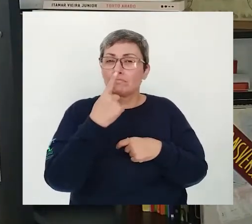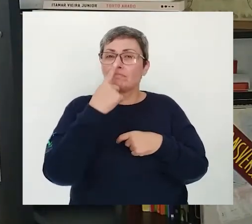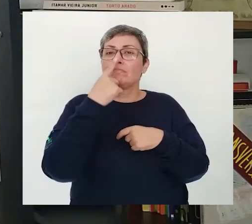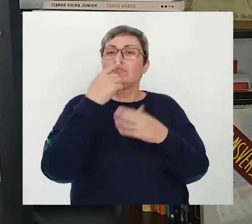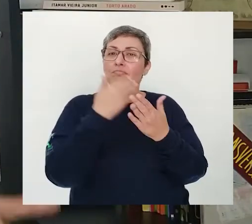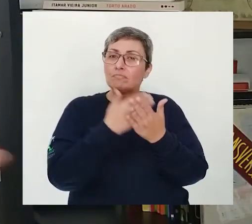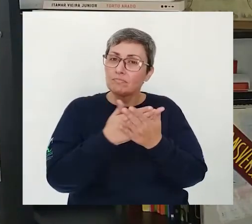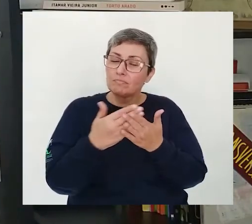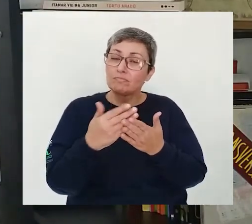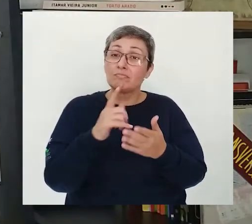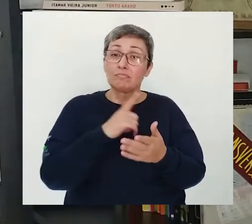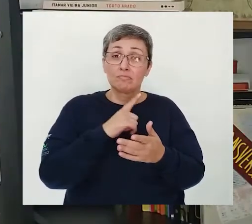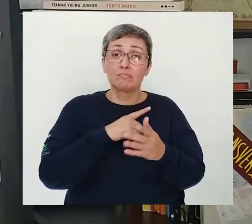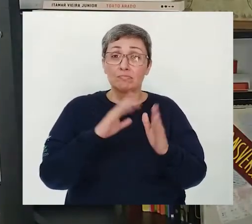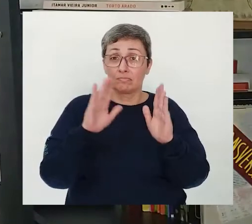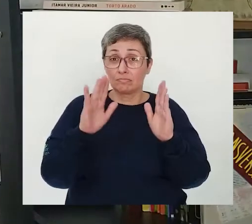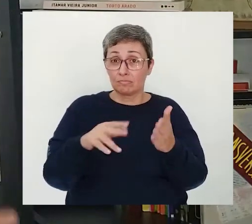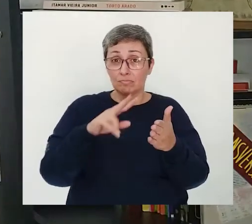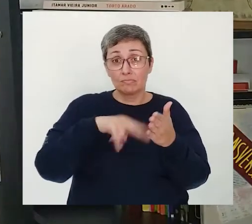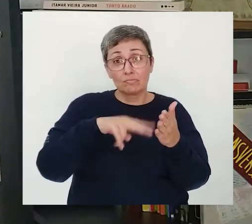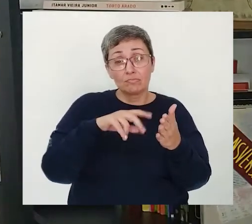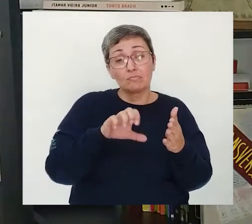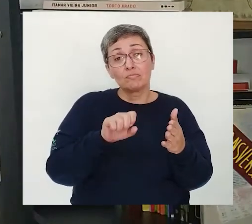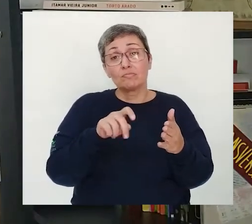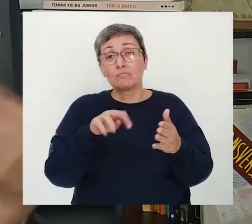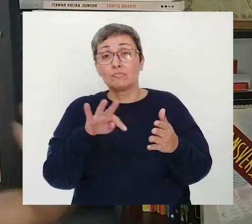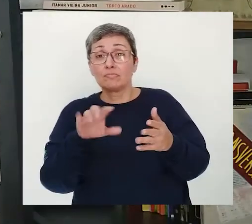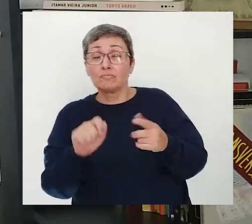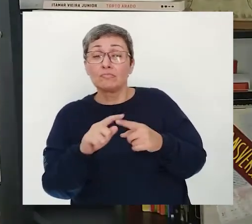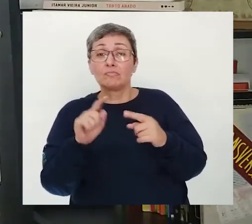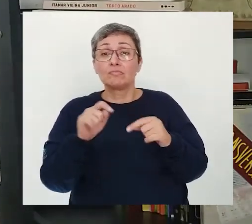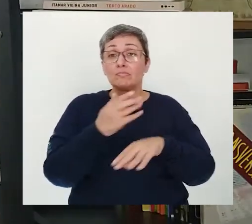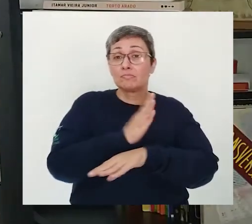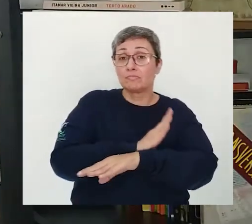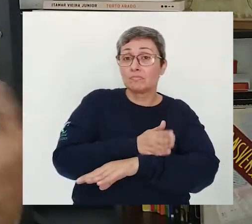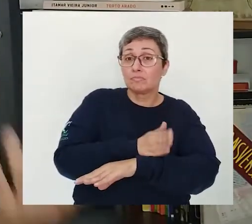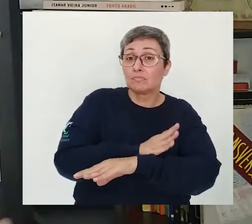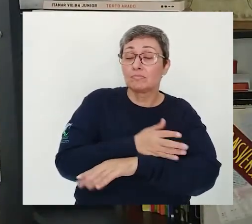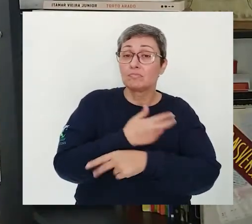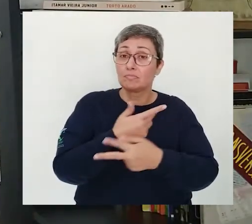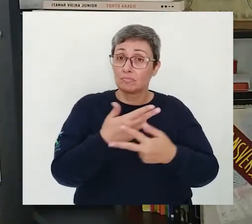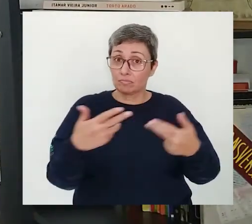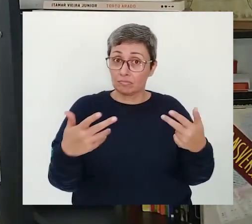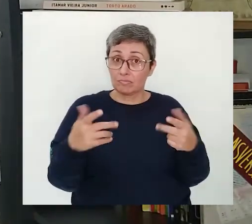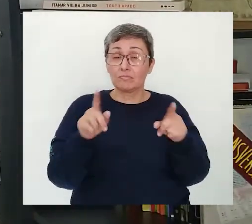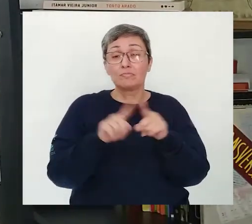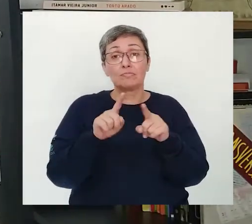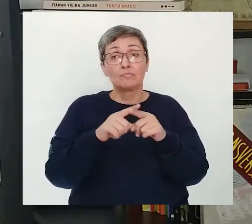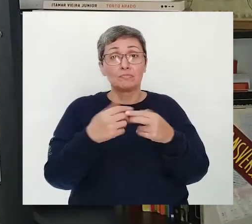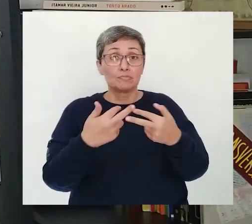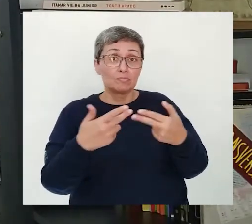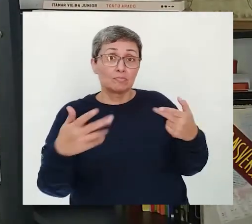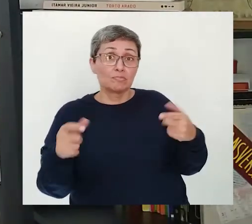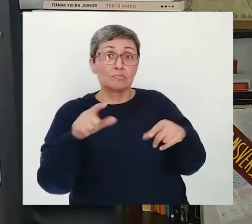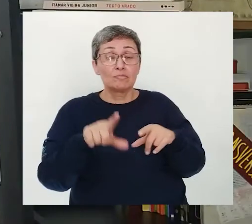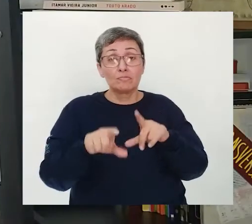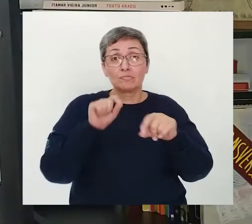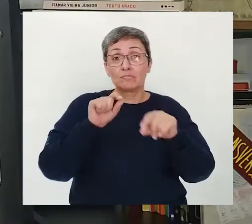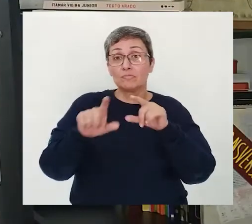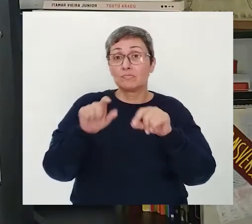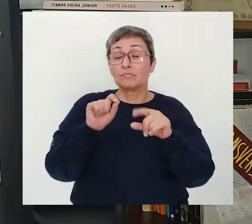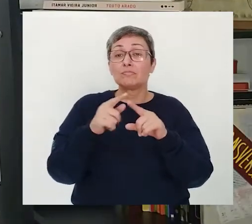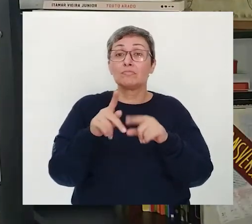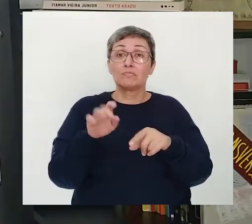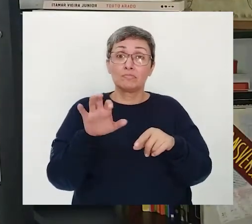inspirarem A partir do que já tem Leia um soneto Ou um poema moderno Entre outras coisas As várias opções